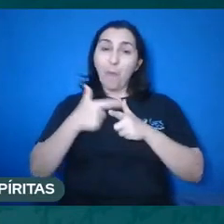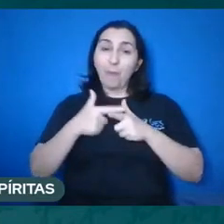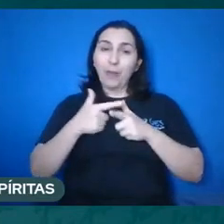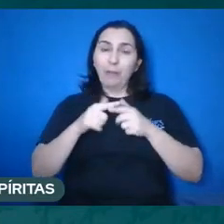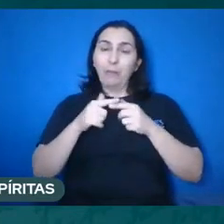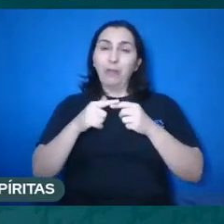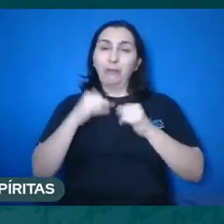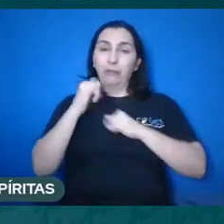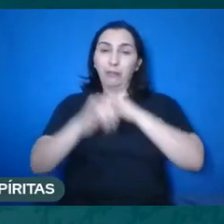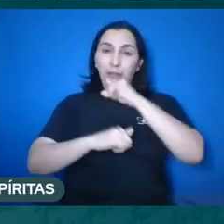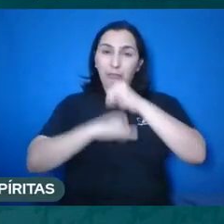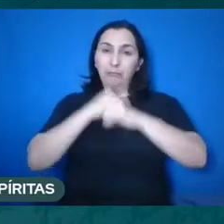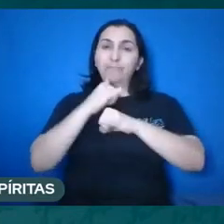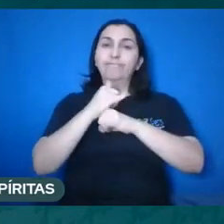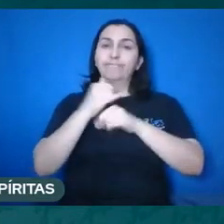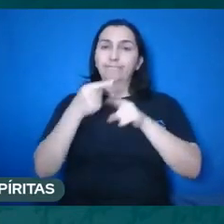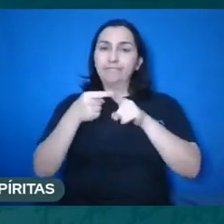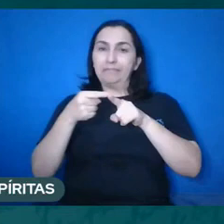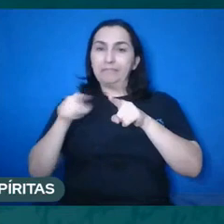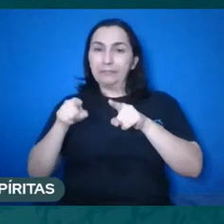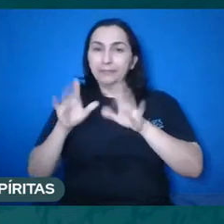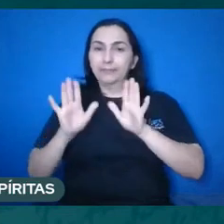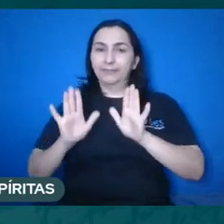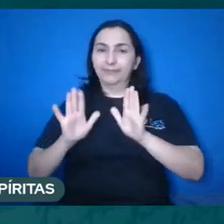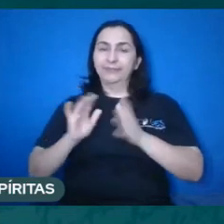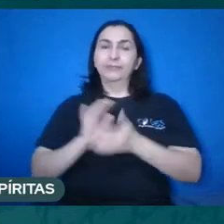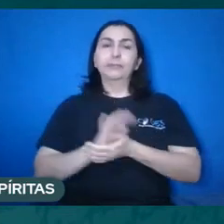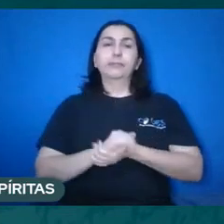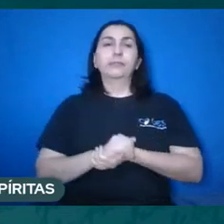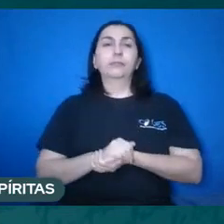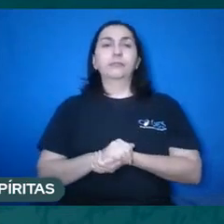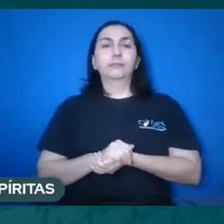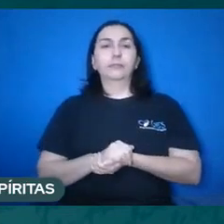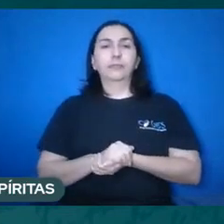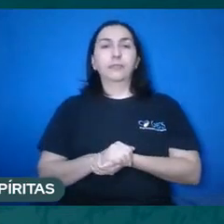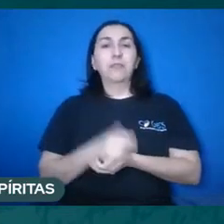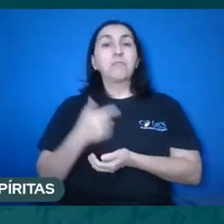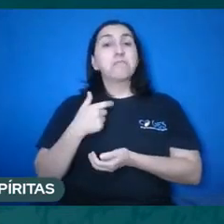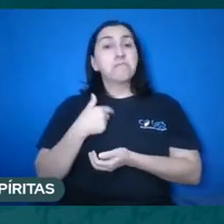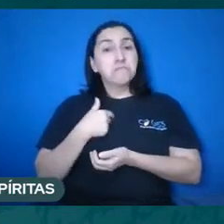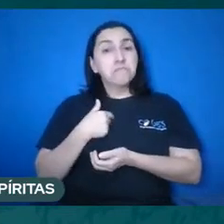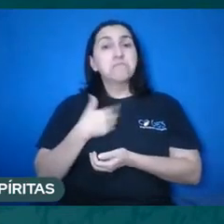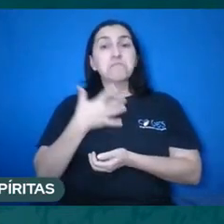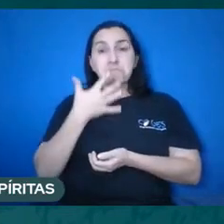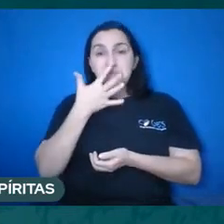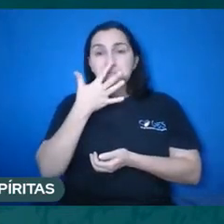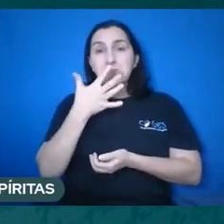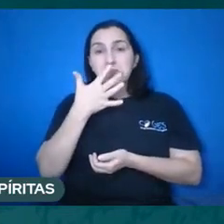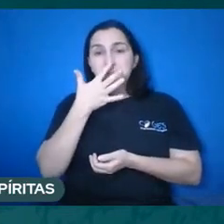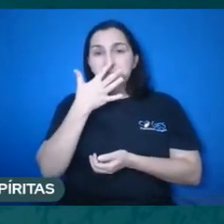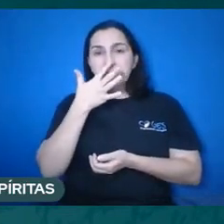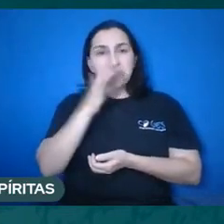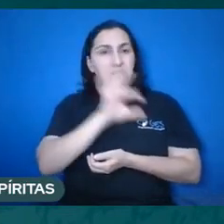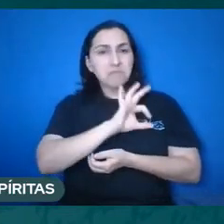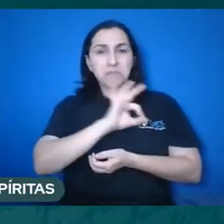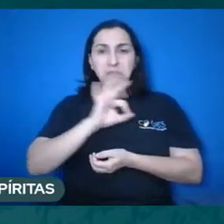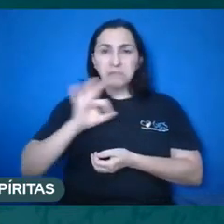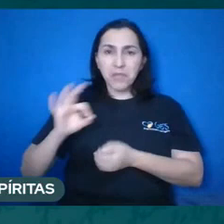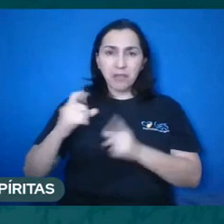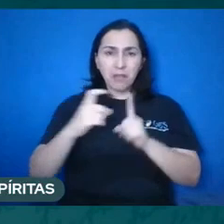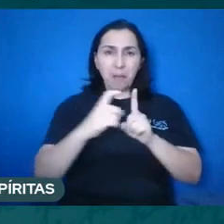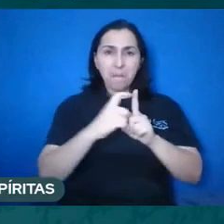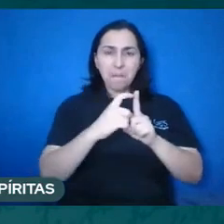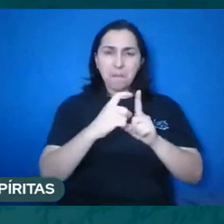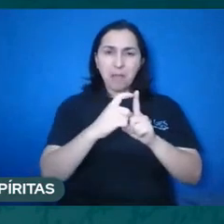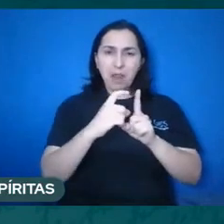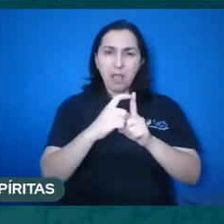excelente. Tivemos uma visão aí, não é, dessa... É tão incrível como uma palavra tem um sentido e, com o